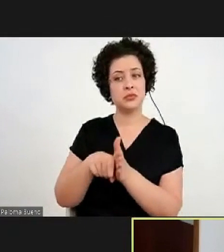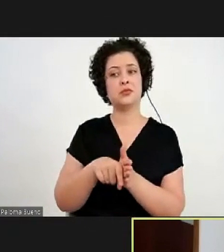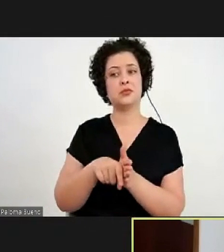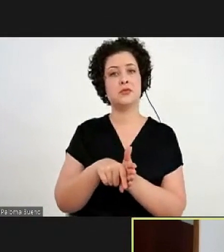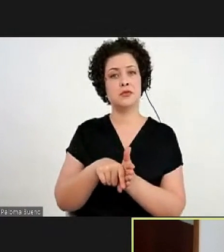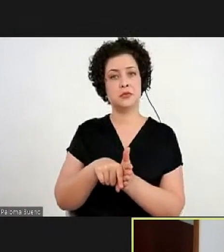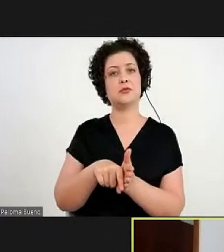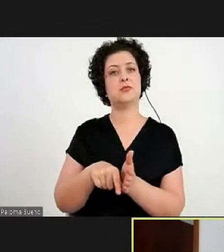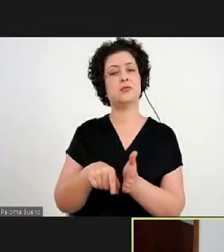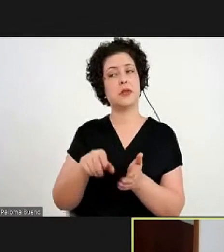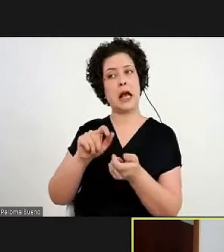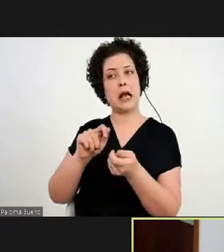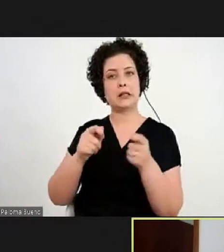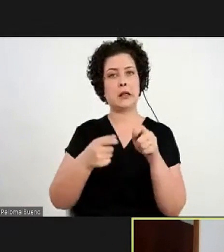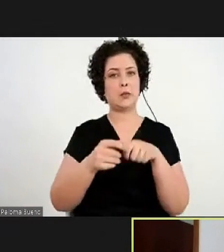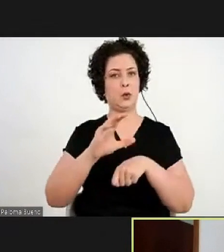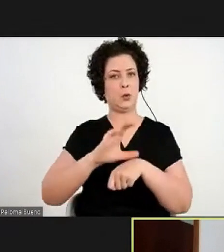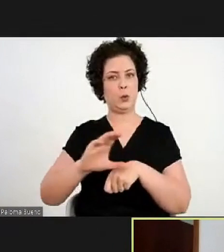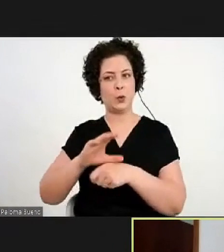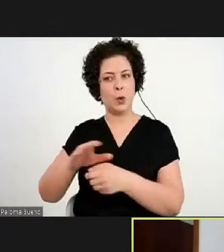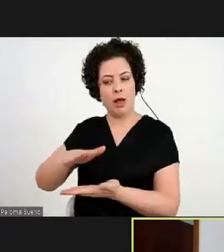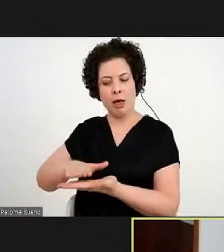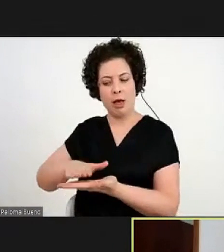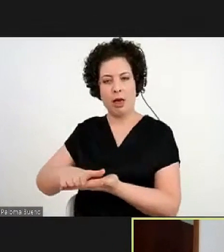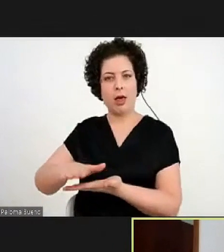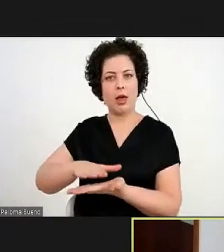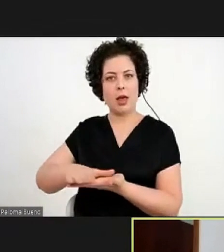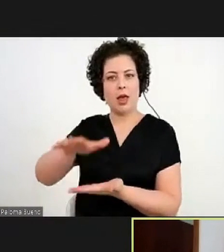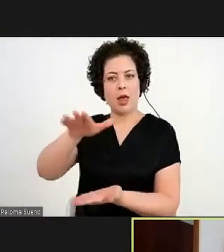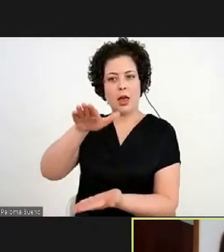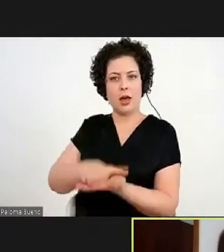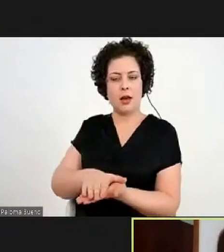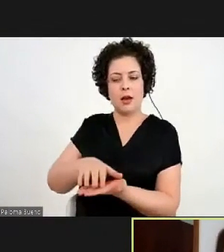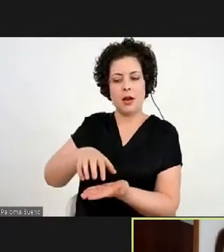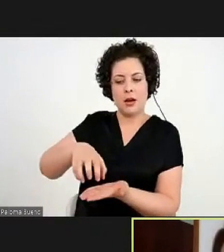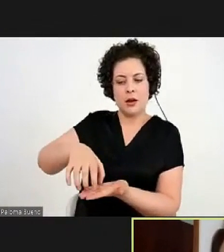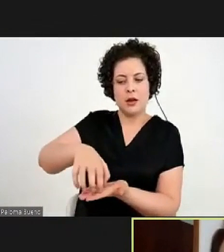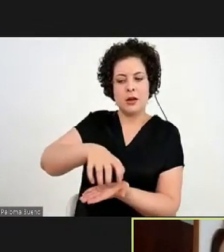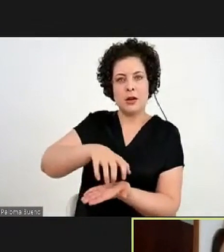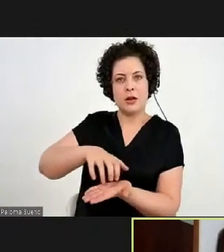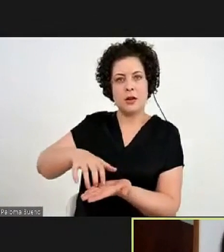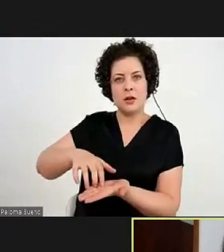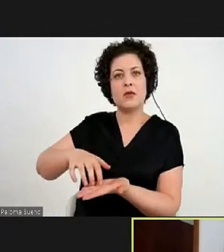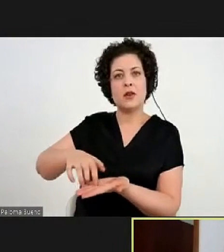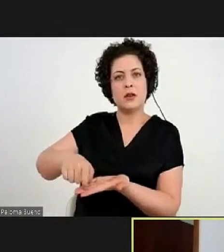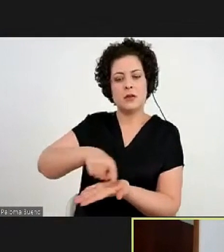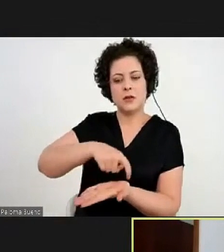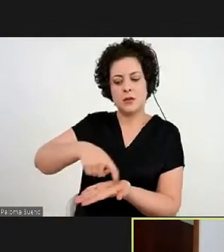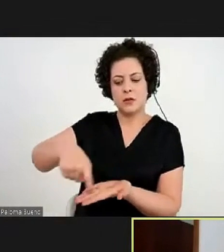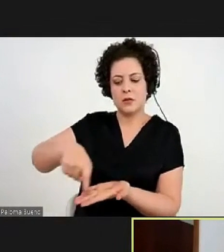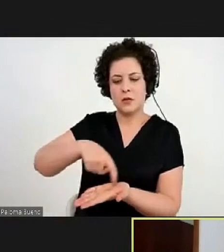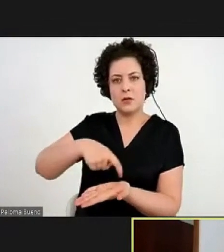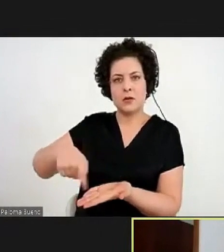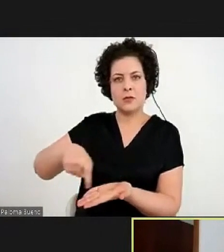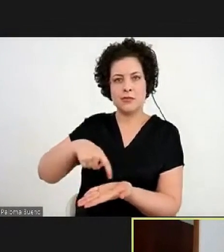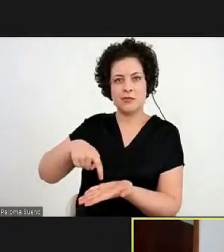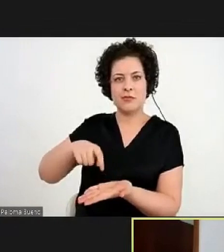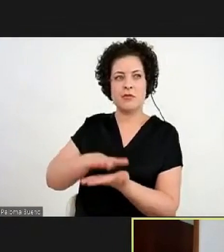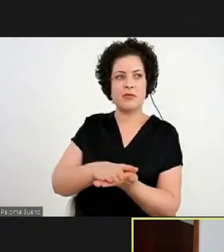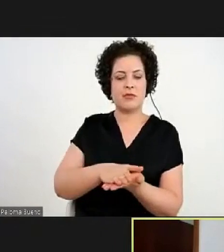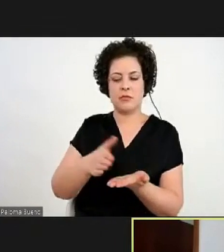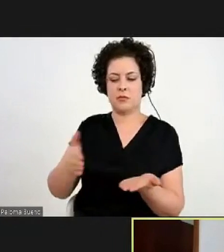adequar um curso de impressão, a gente deixa de ser um curso de gravura, de estilo, para ser um curso de